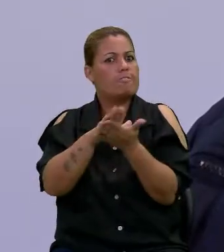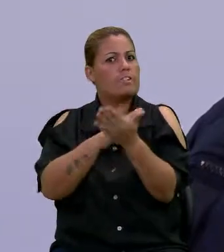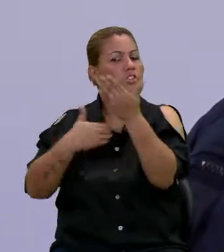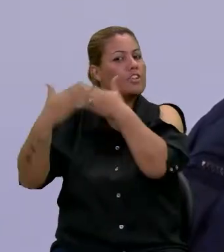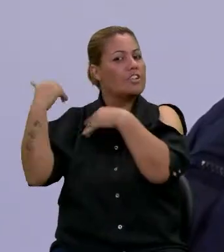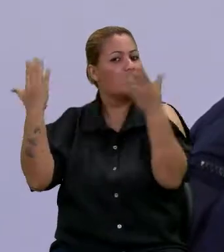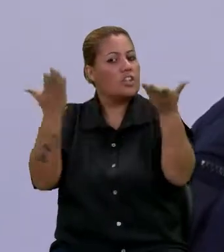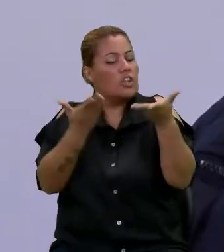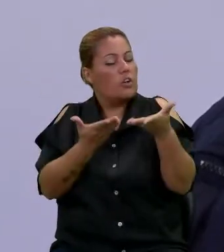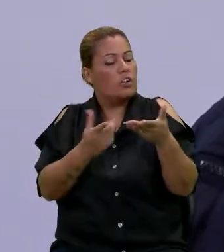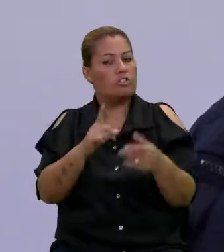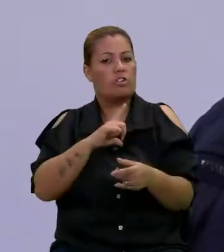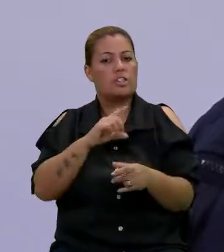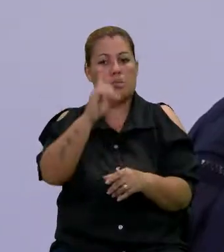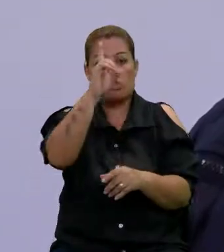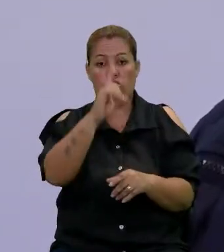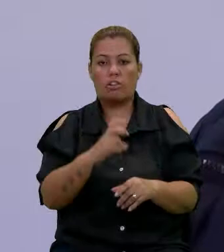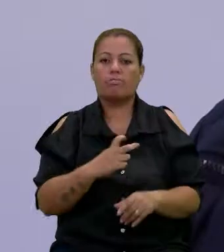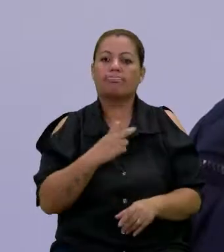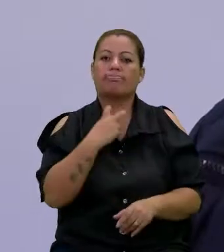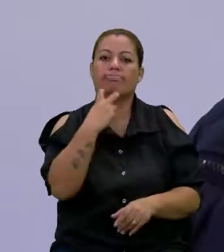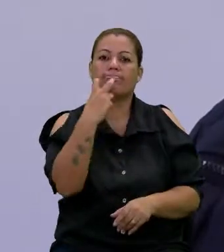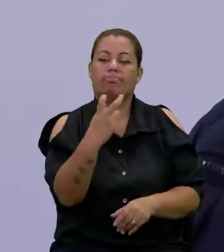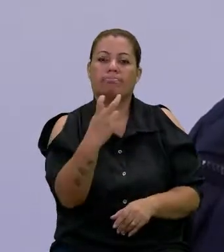E hoje nós temos o direito à voz.